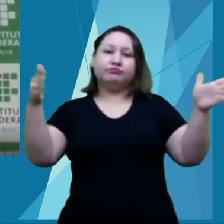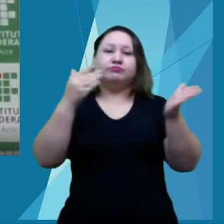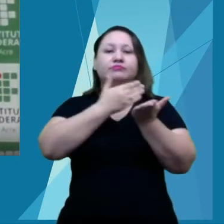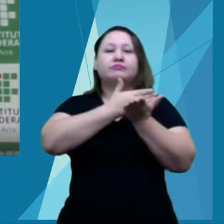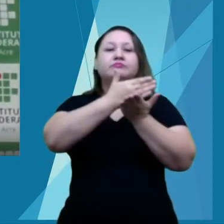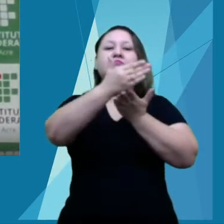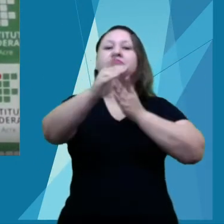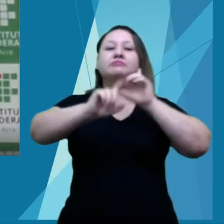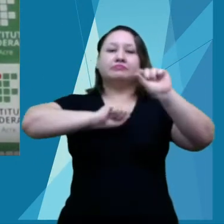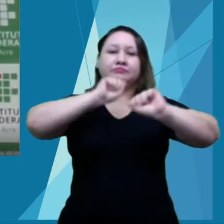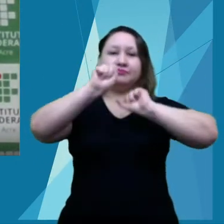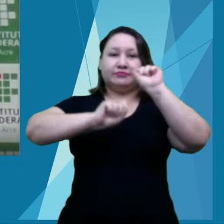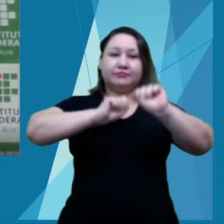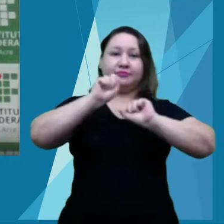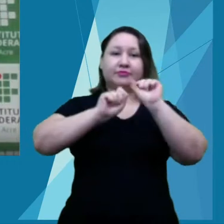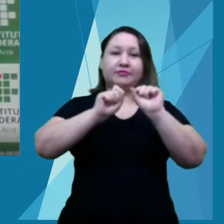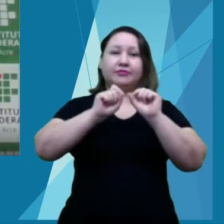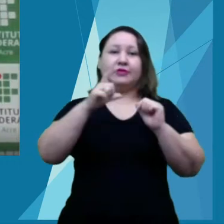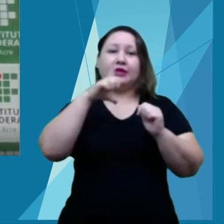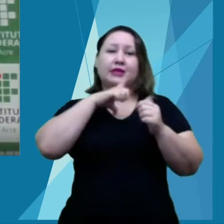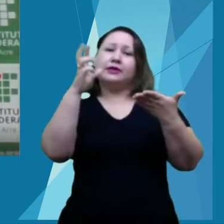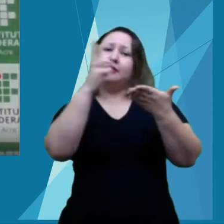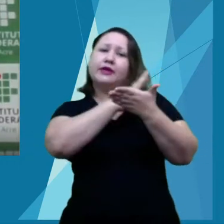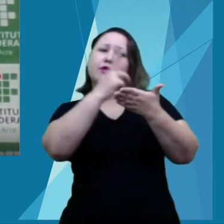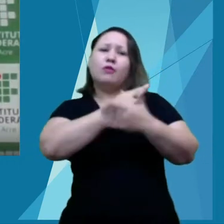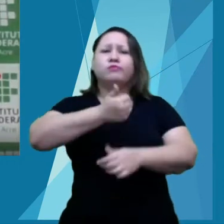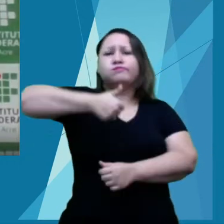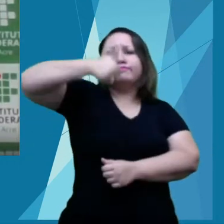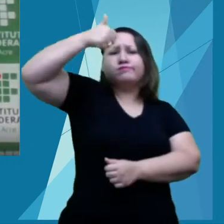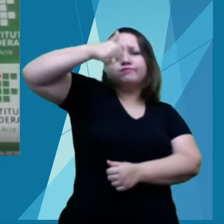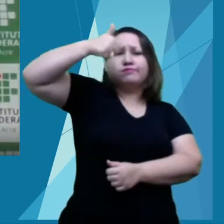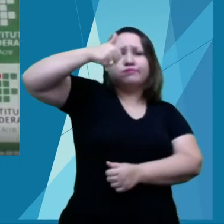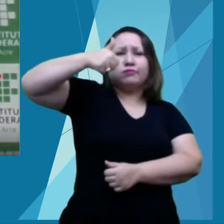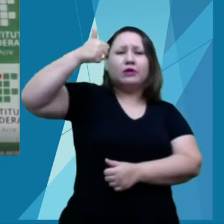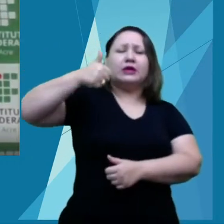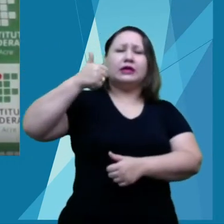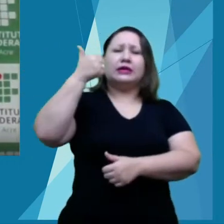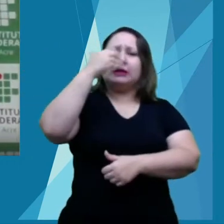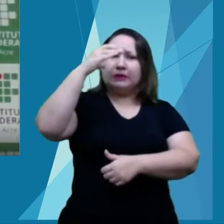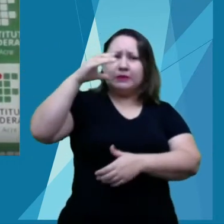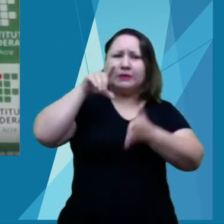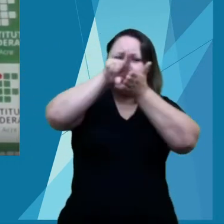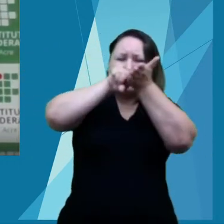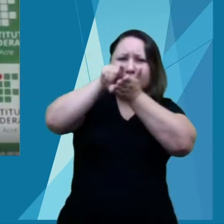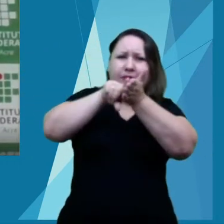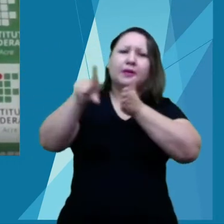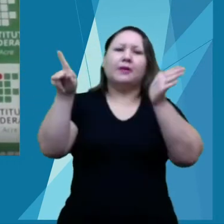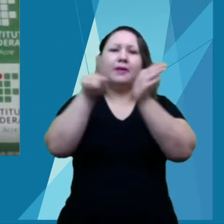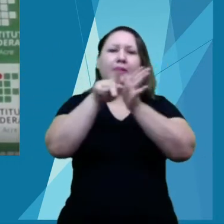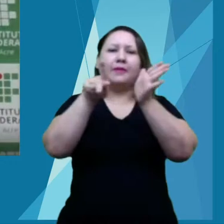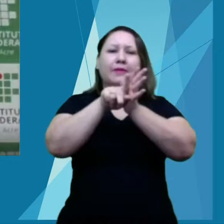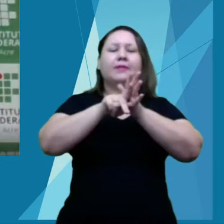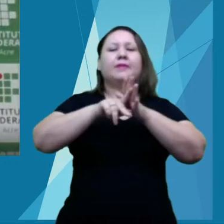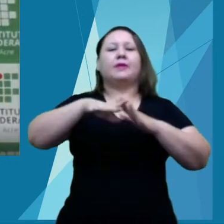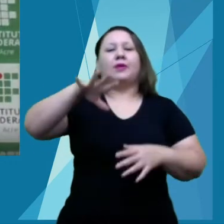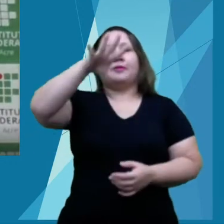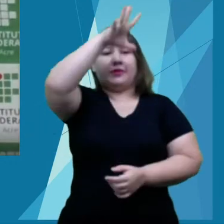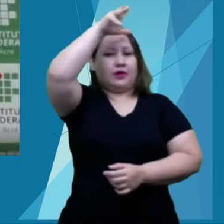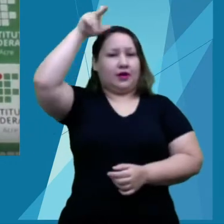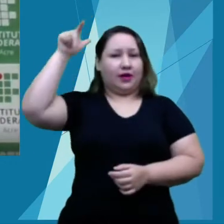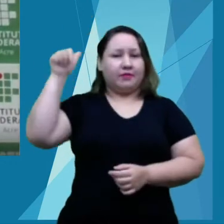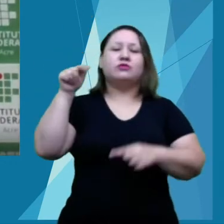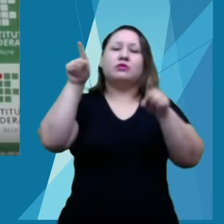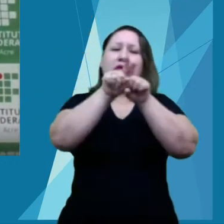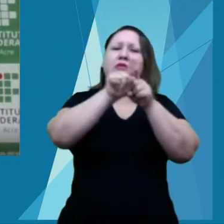lançamento da primeira revista científica do IFAC, intitulada Conexão na Amazônia, além de lançamento de livros